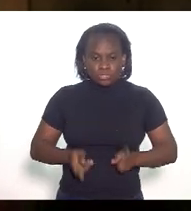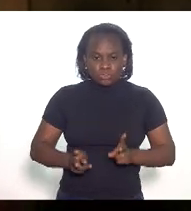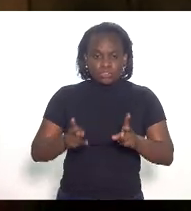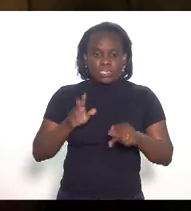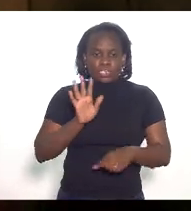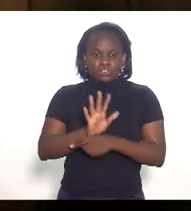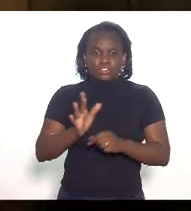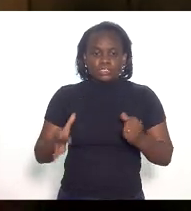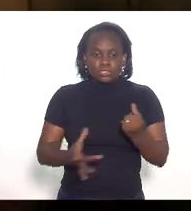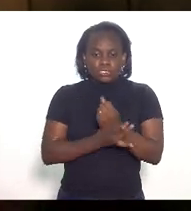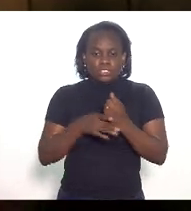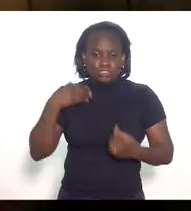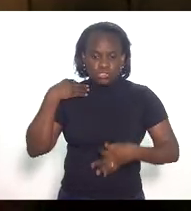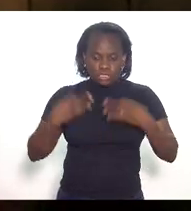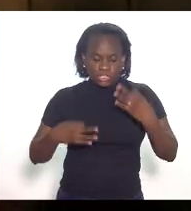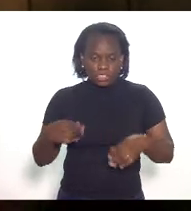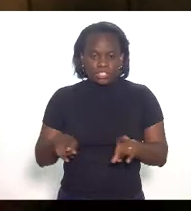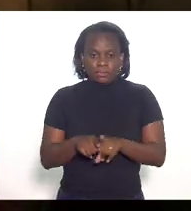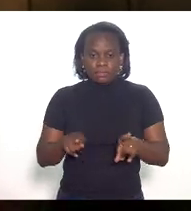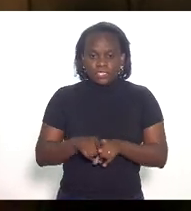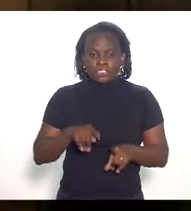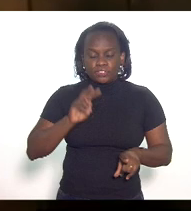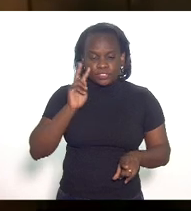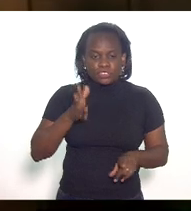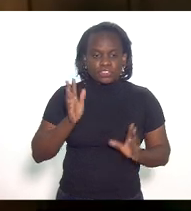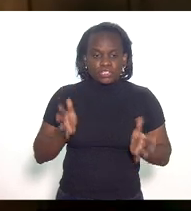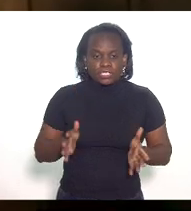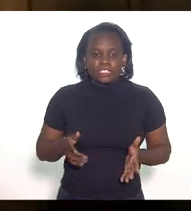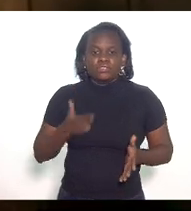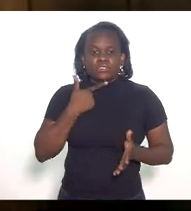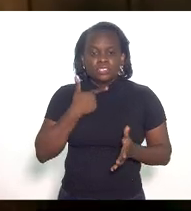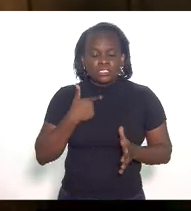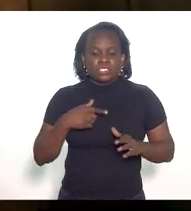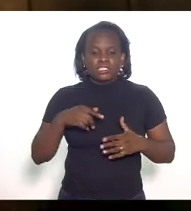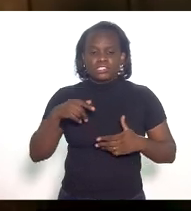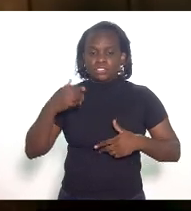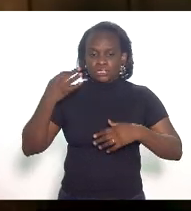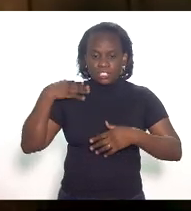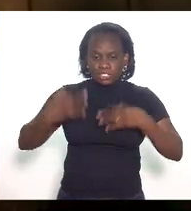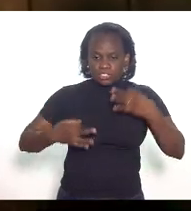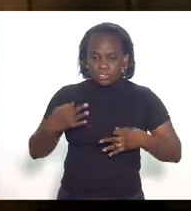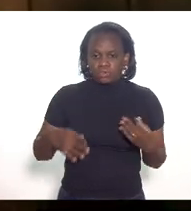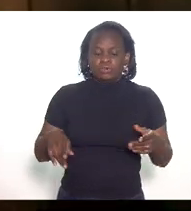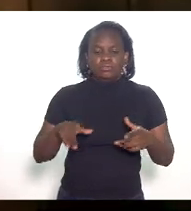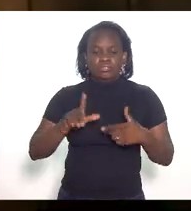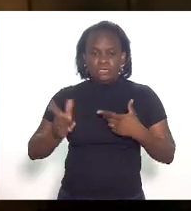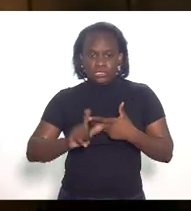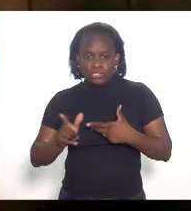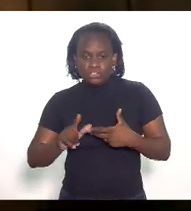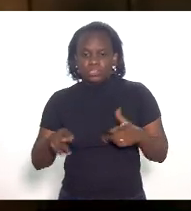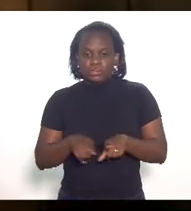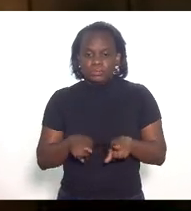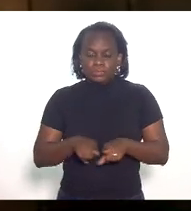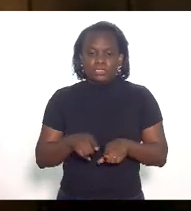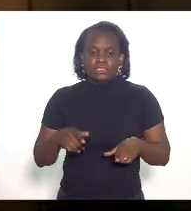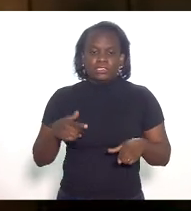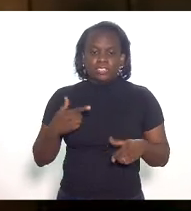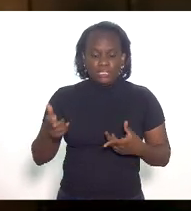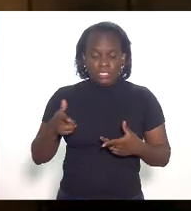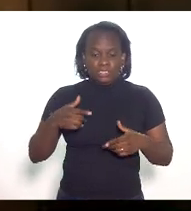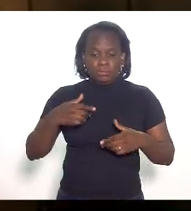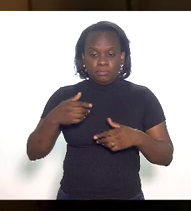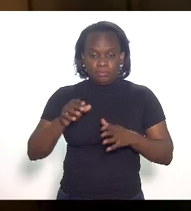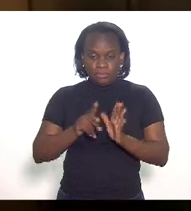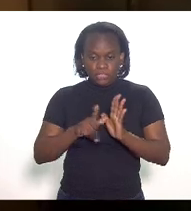segurança jurídica e como a gente já viu que é desejo do legislador e também do executivo vide que esse segundo